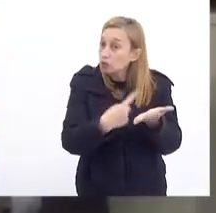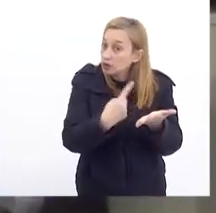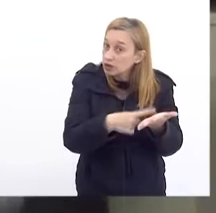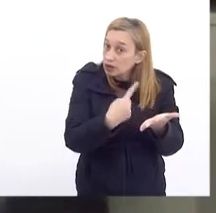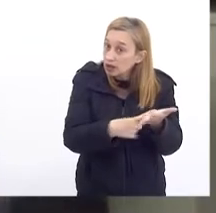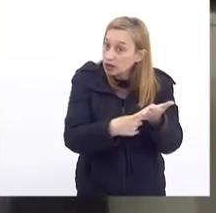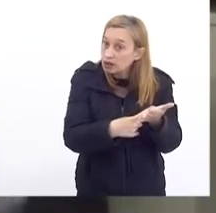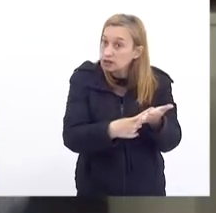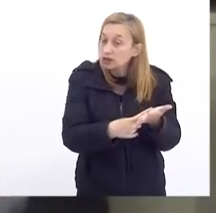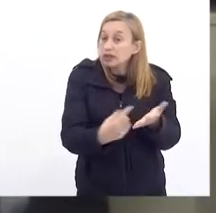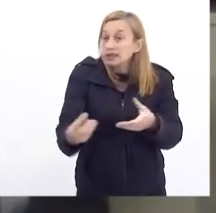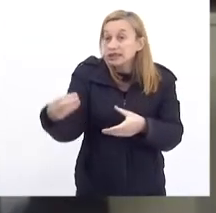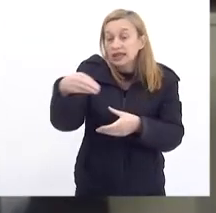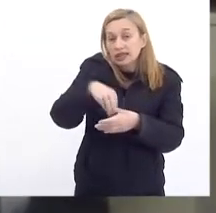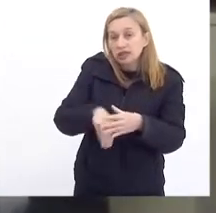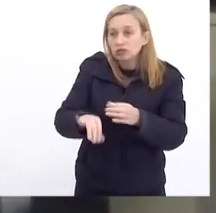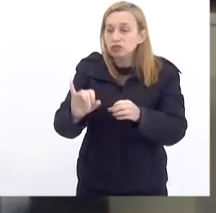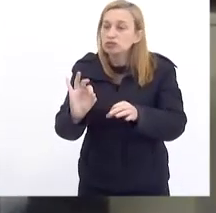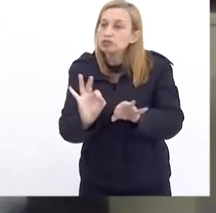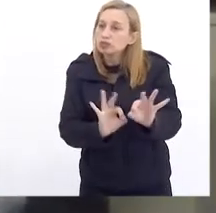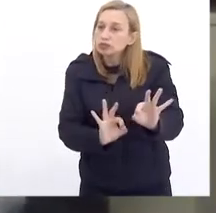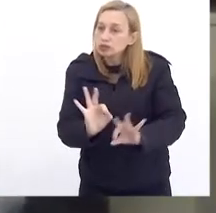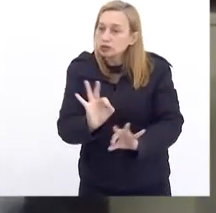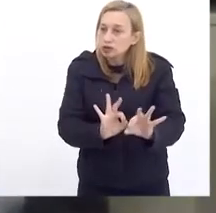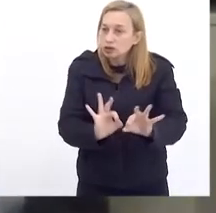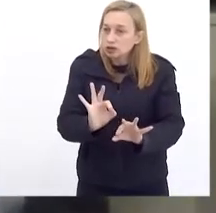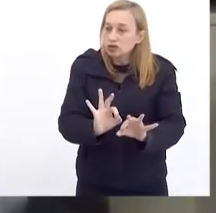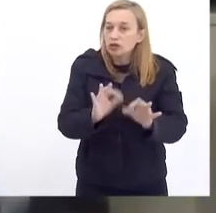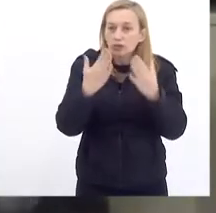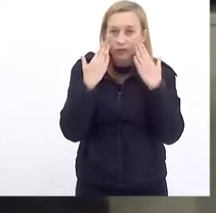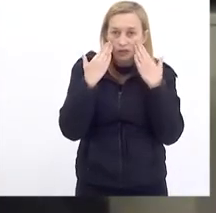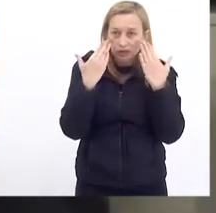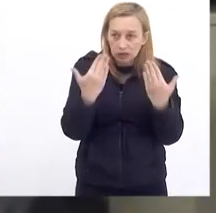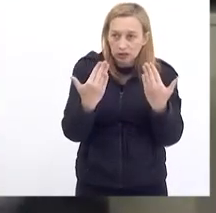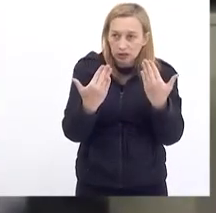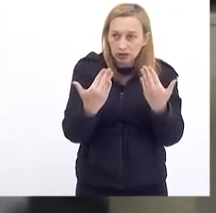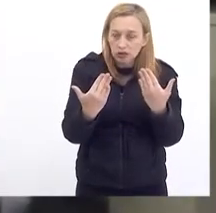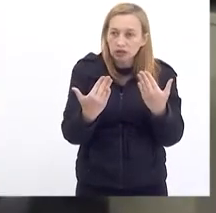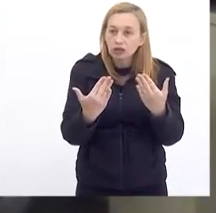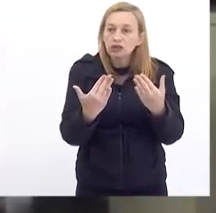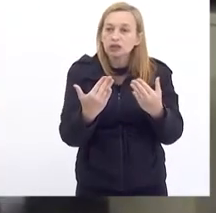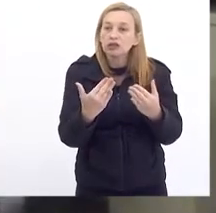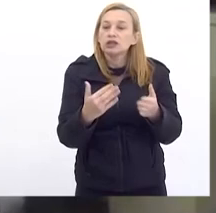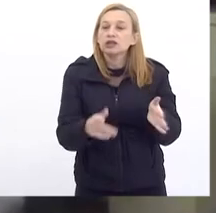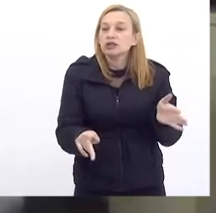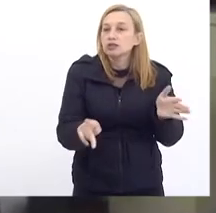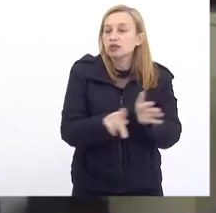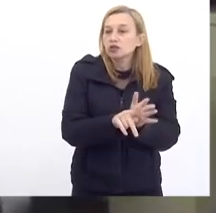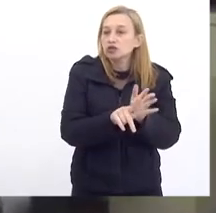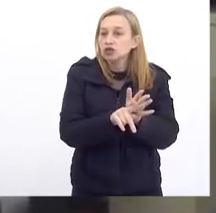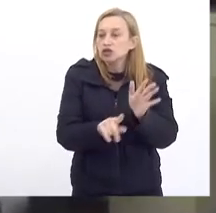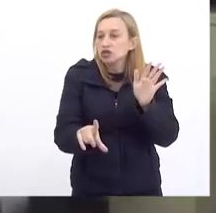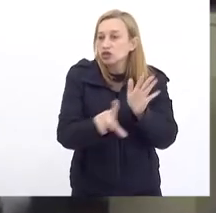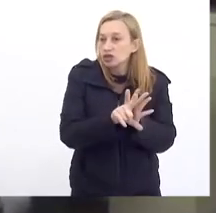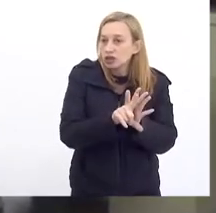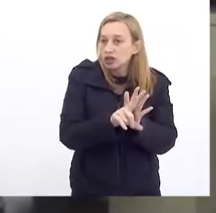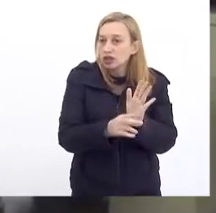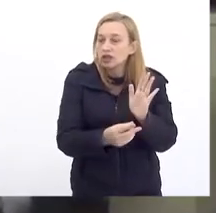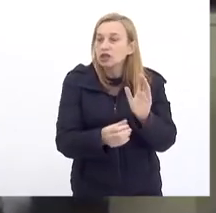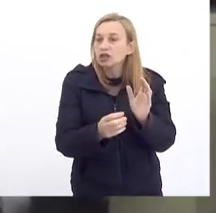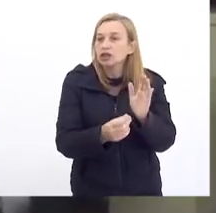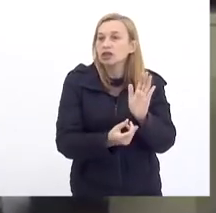E isso está Dentro do planejamento Que foi apresentado Nesta loa Que nós estamos Analisando E que